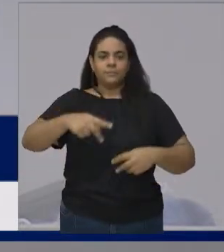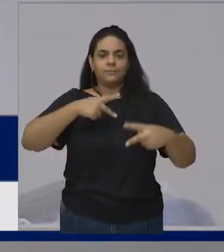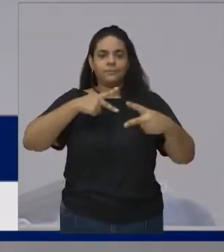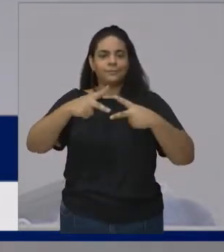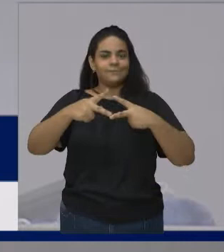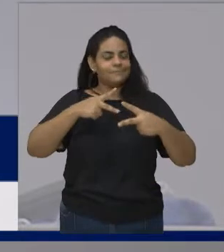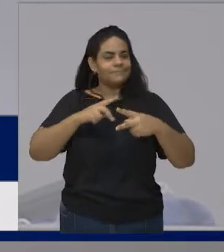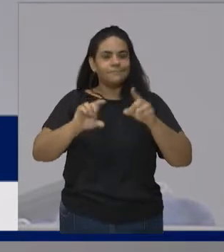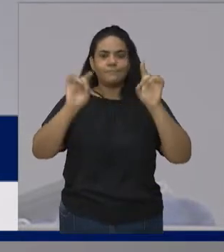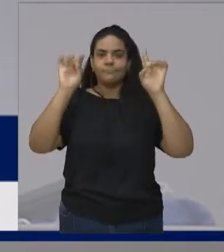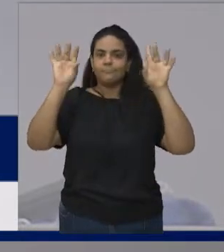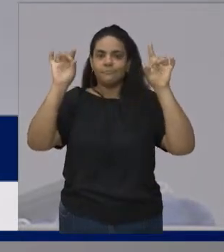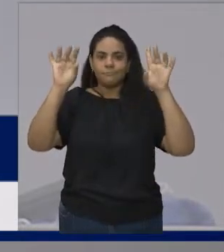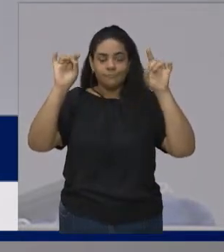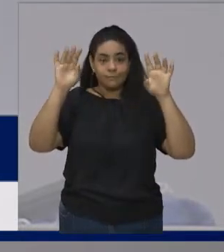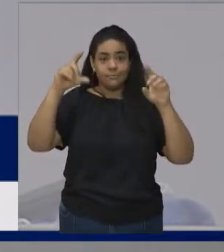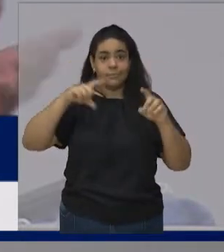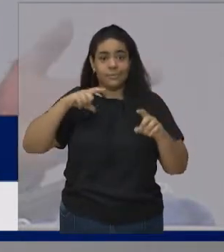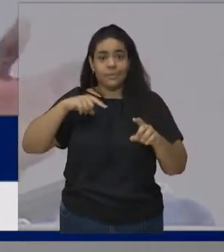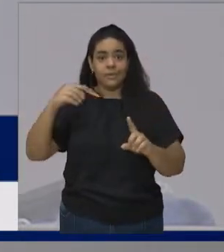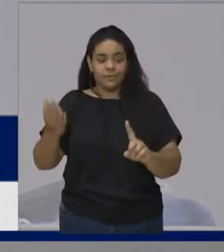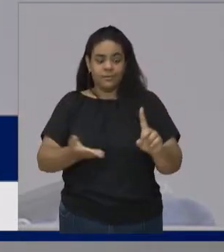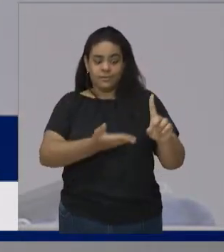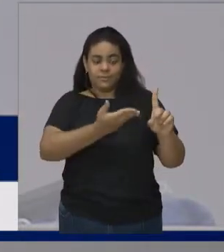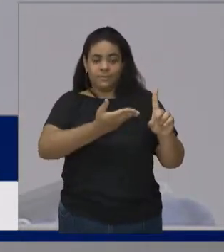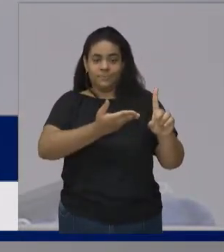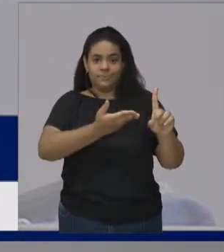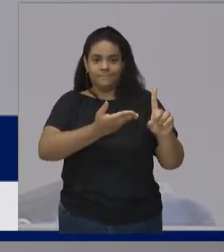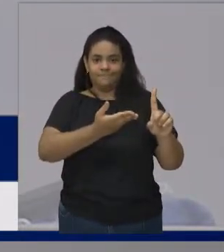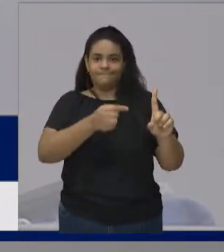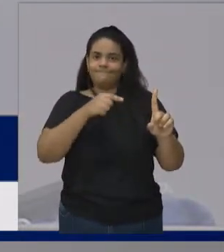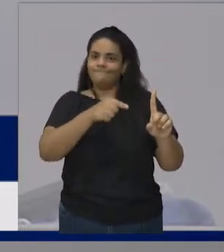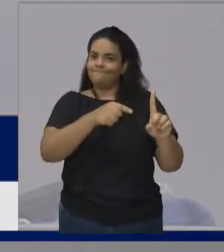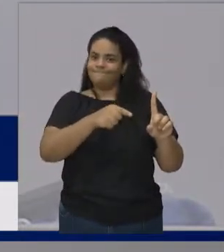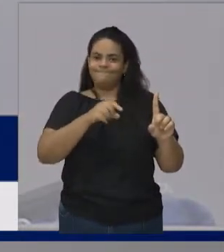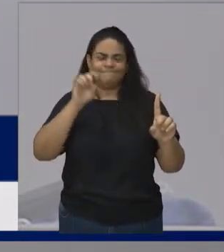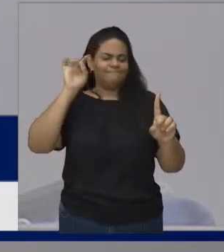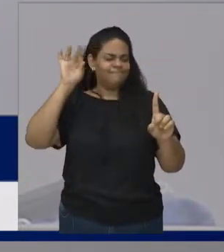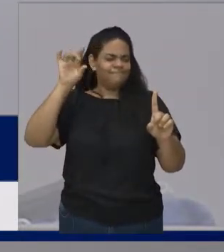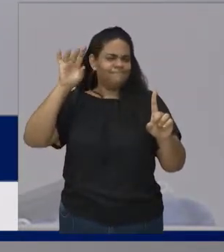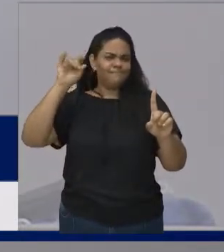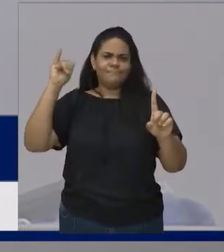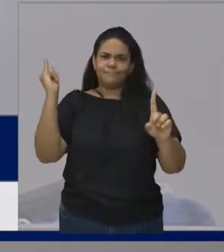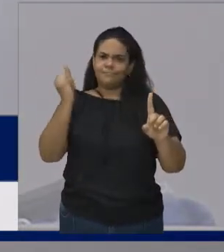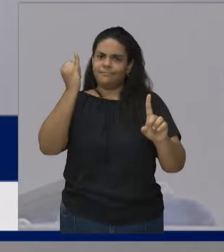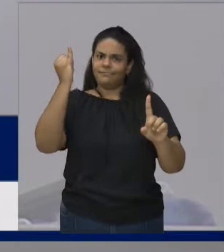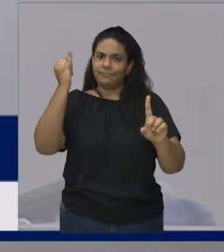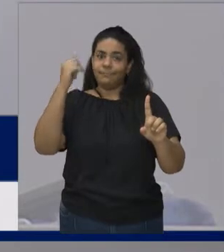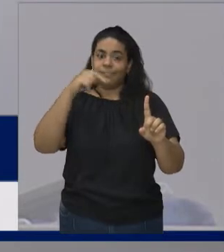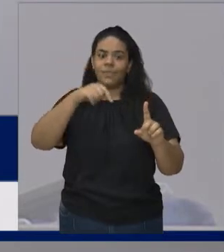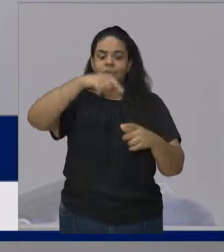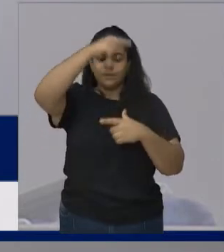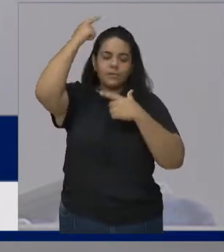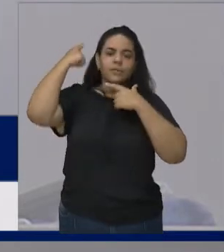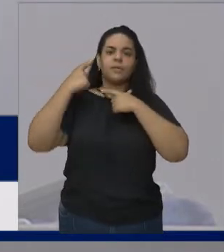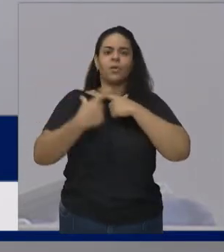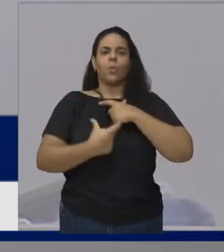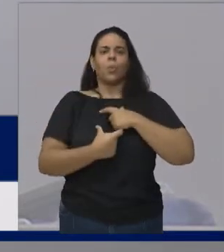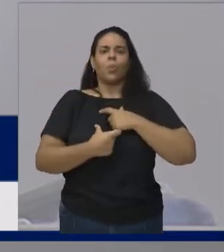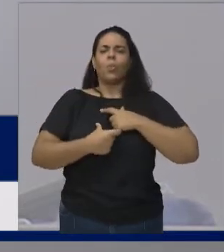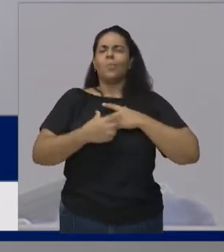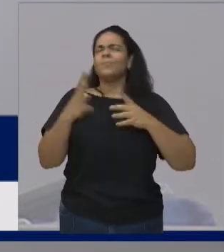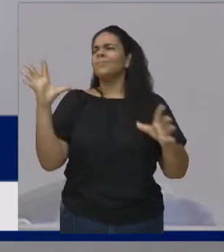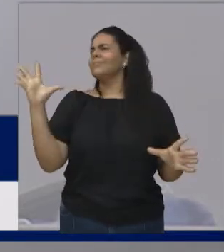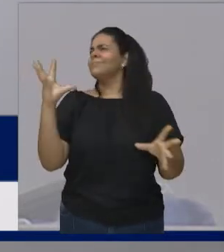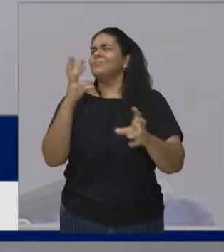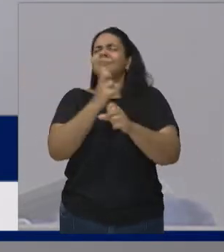uma pessoa do nível do Daniel. Quebrei o protocolo antes de